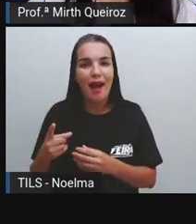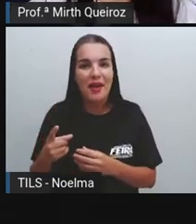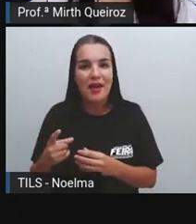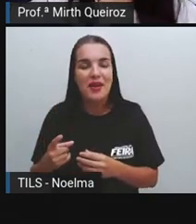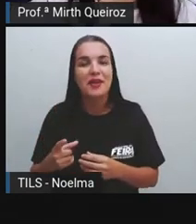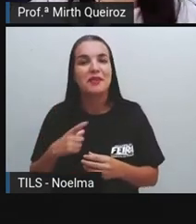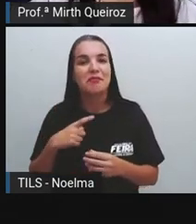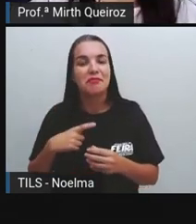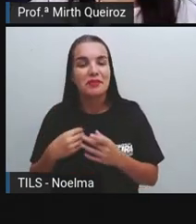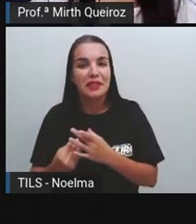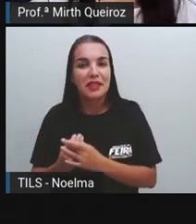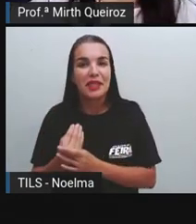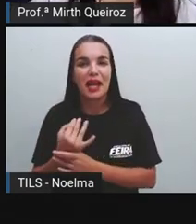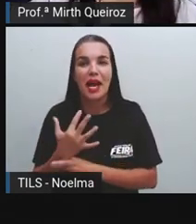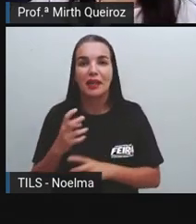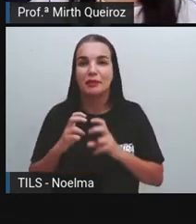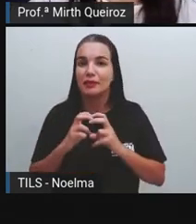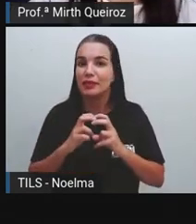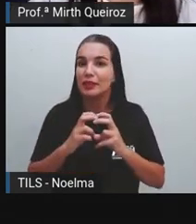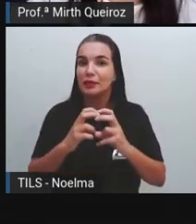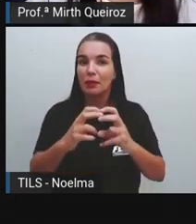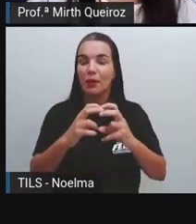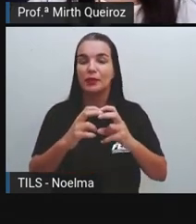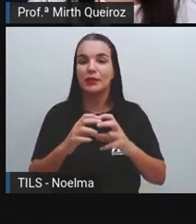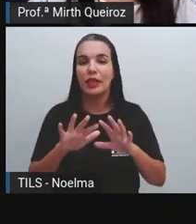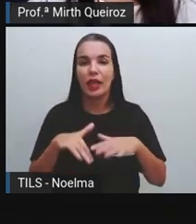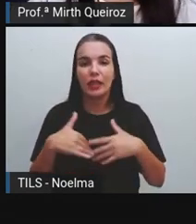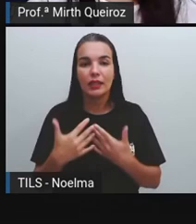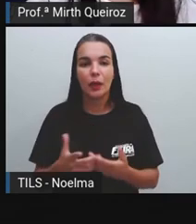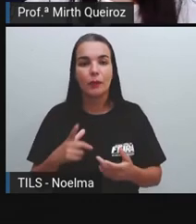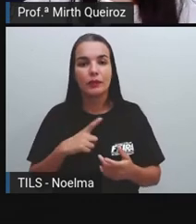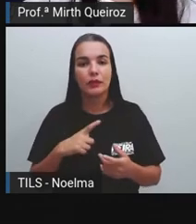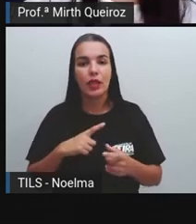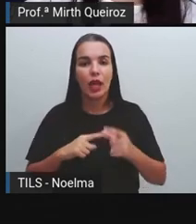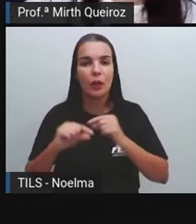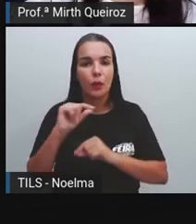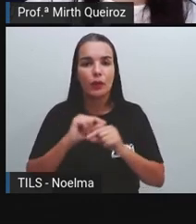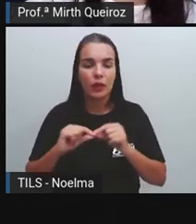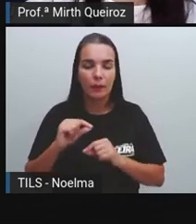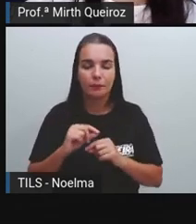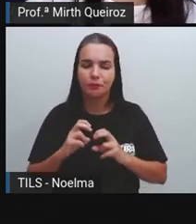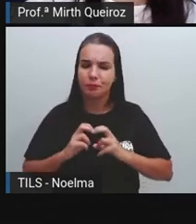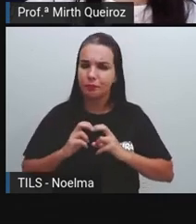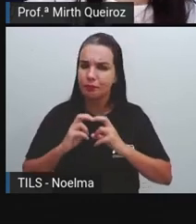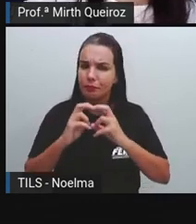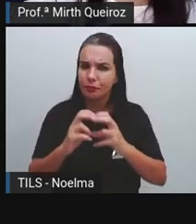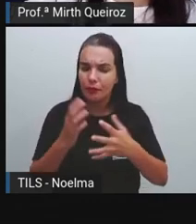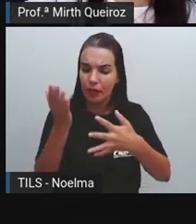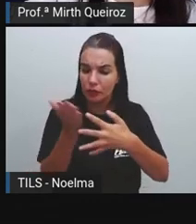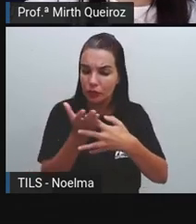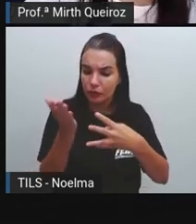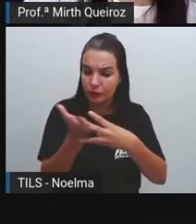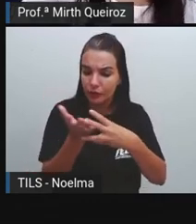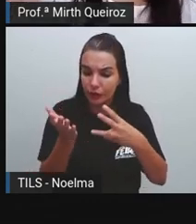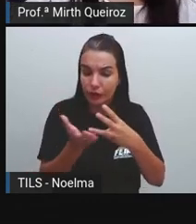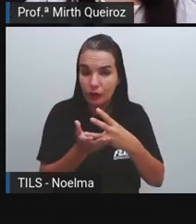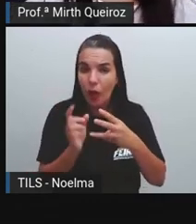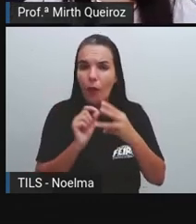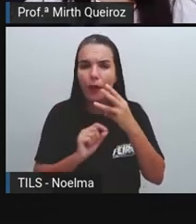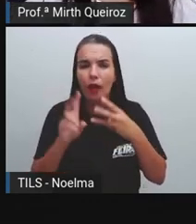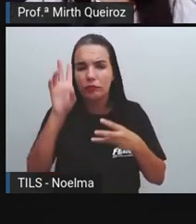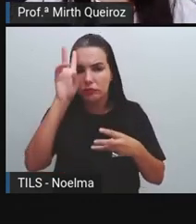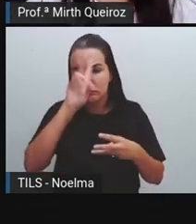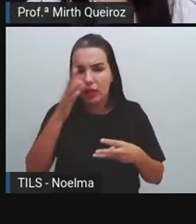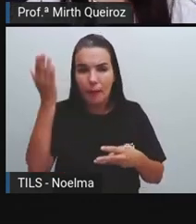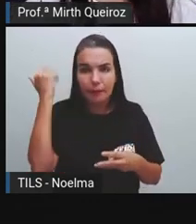foram criados, esses meios de transporte. E a gente tem como os meios de transporte são divididos em categorias. Naquela